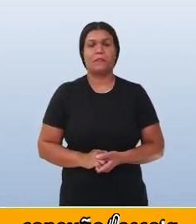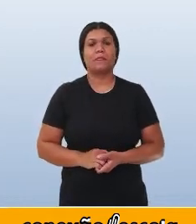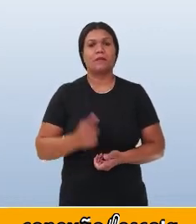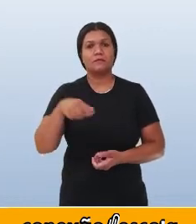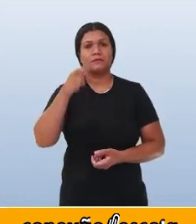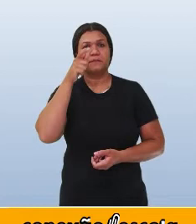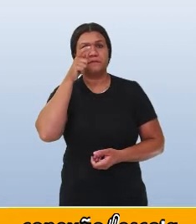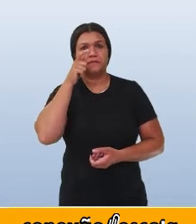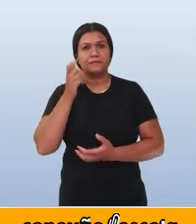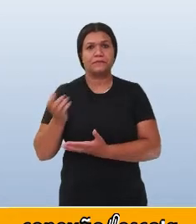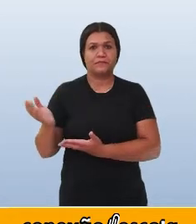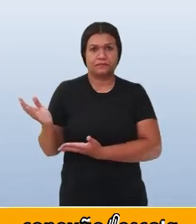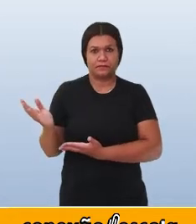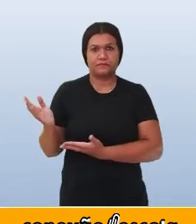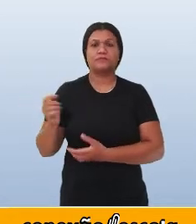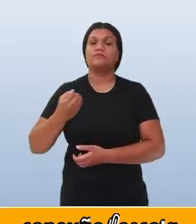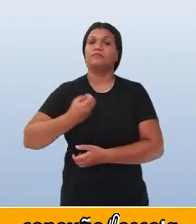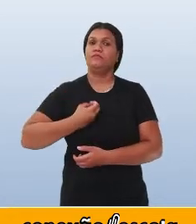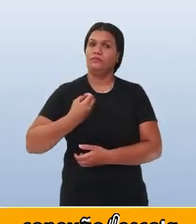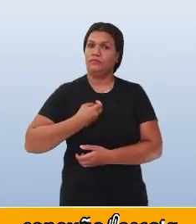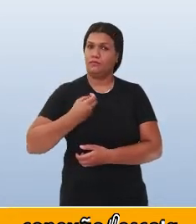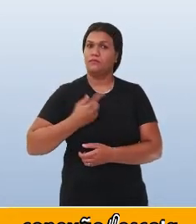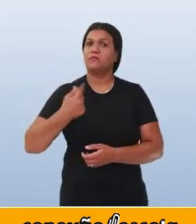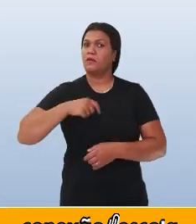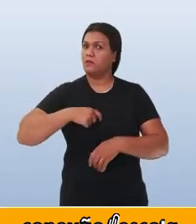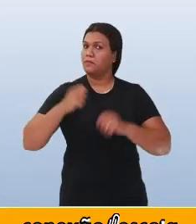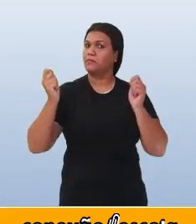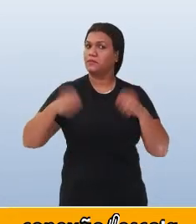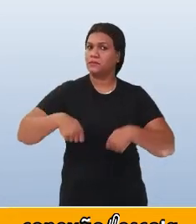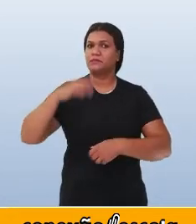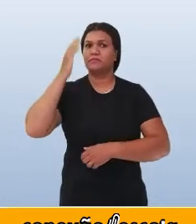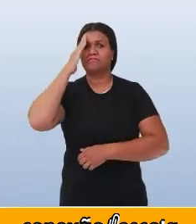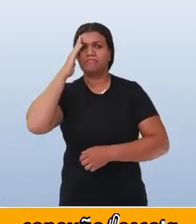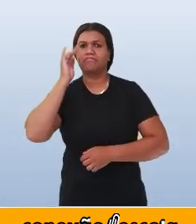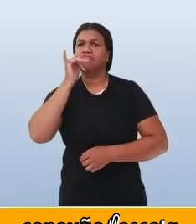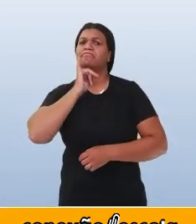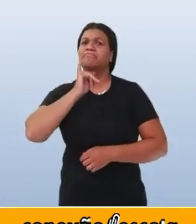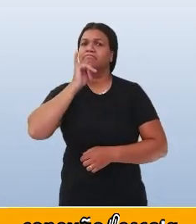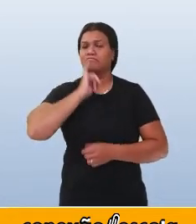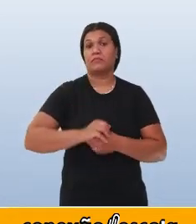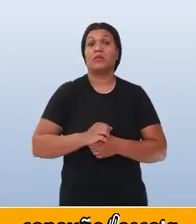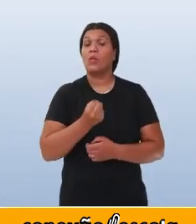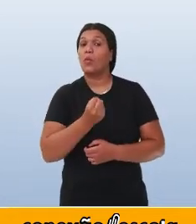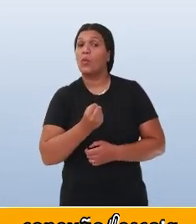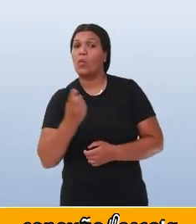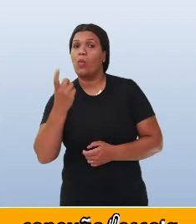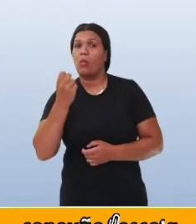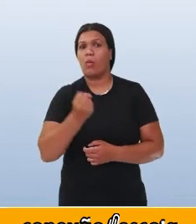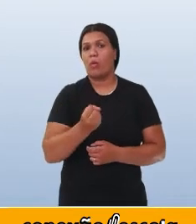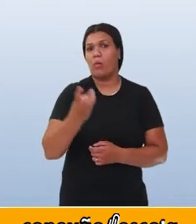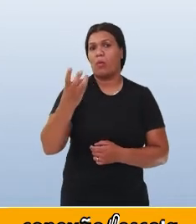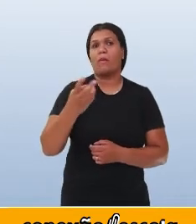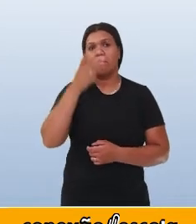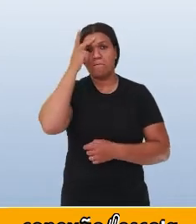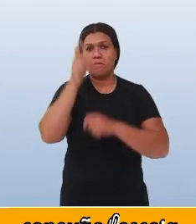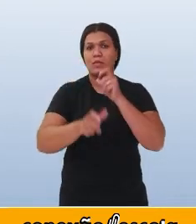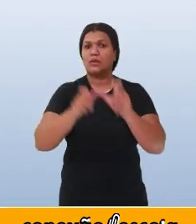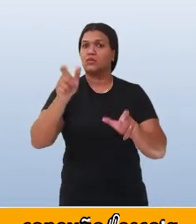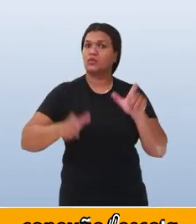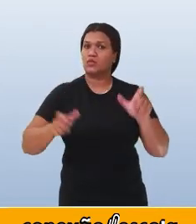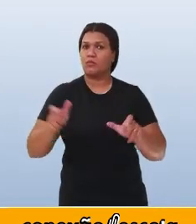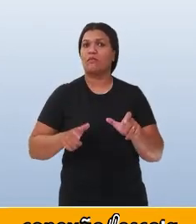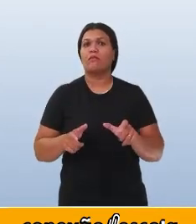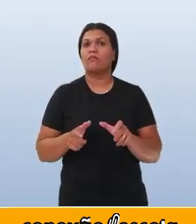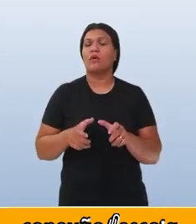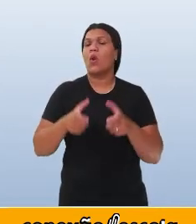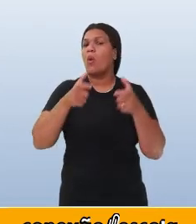Observe que através dos números podemos saber, por exemplo, a quantidade de pessoas de